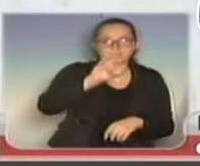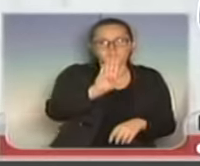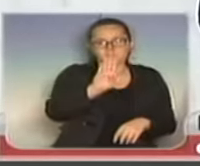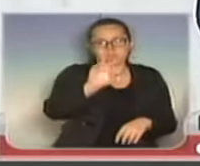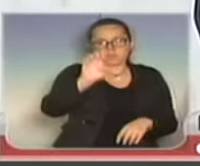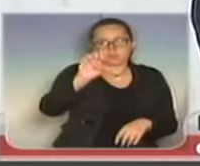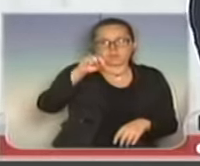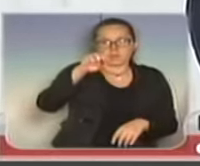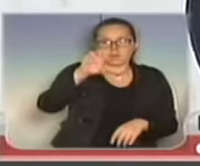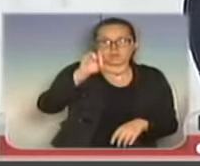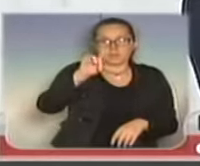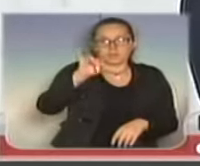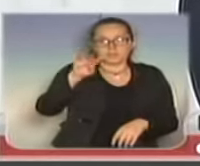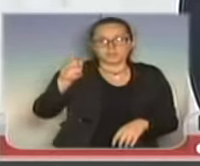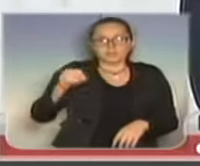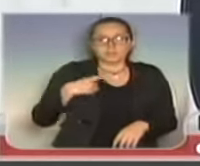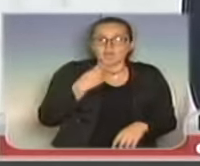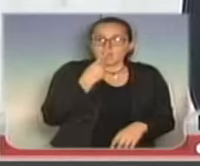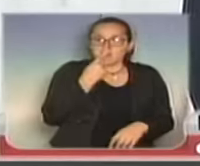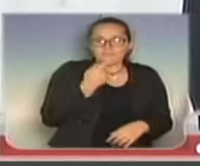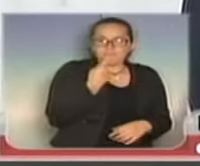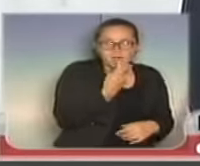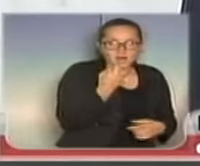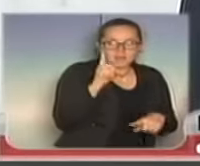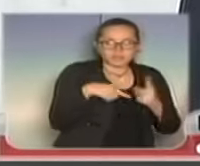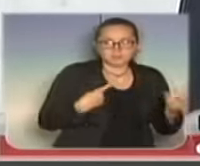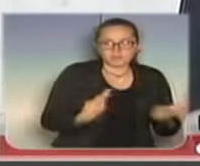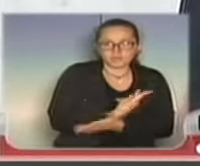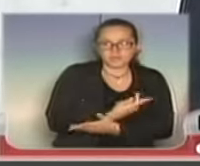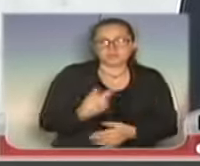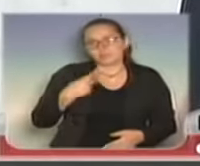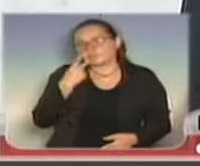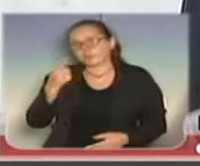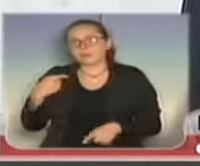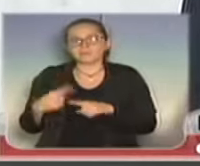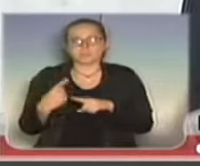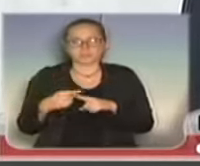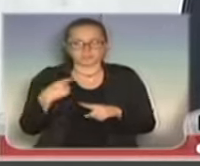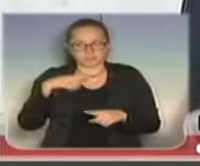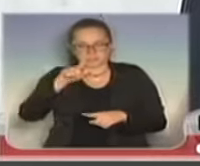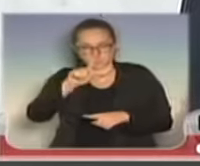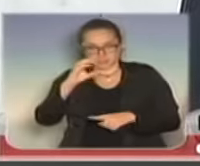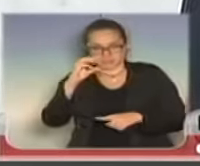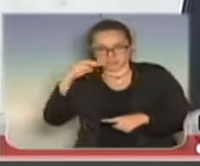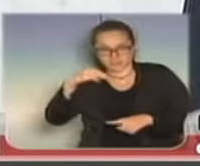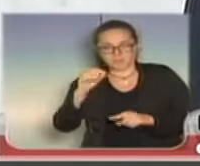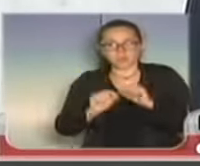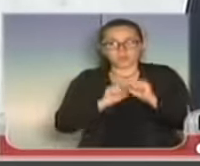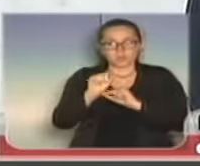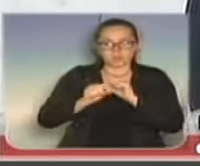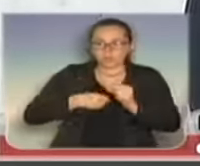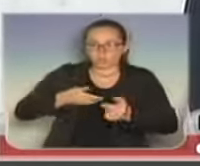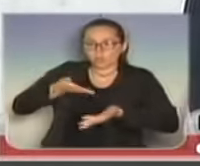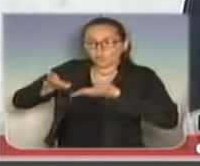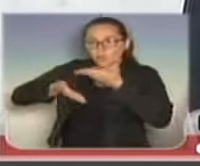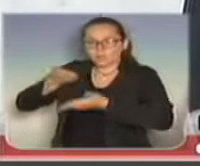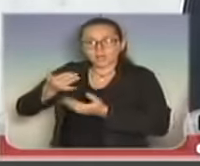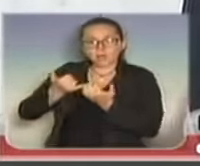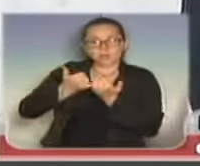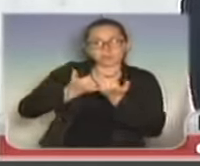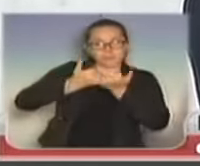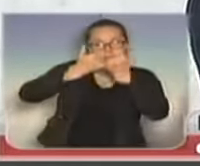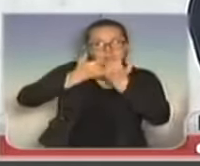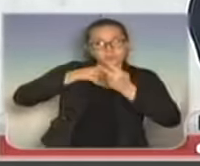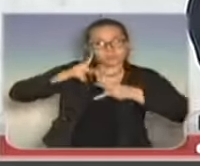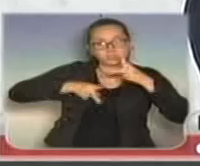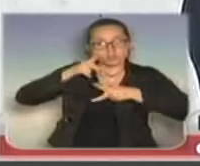que fala uns absurdos, aquele mesmo se contradiz no jornal, porque ele diz que a função fundamental da GCM é cuidar do patrimônio público